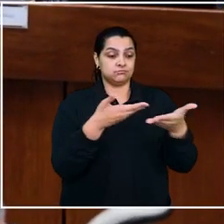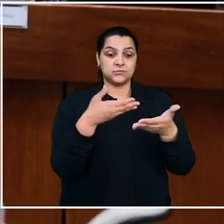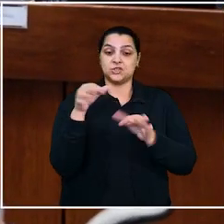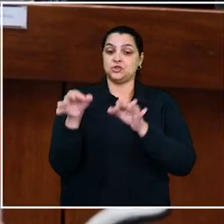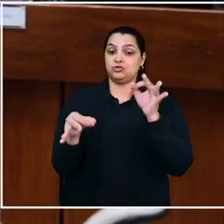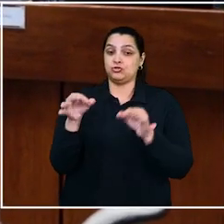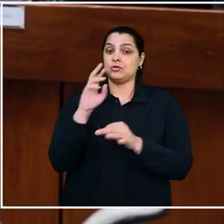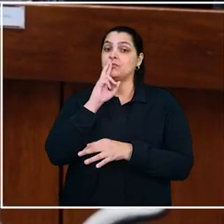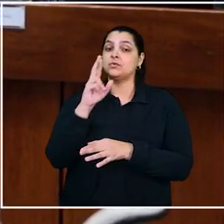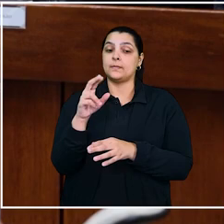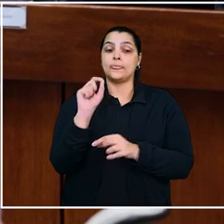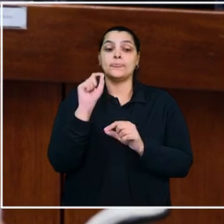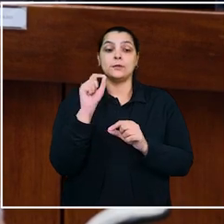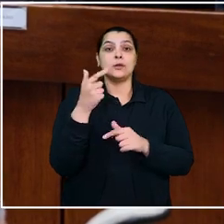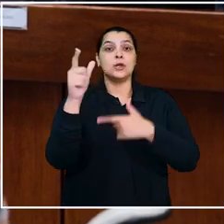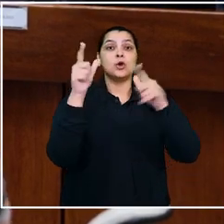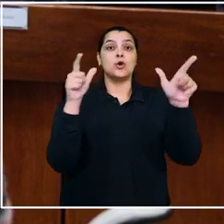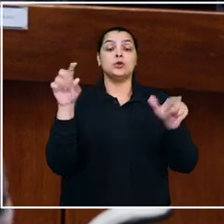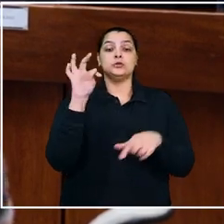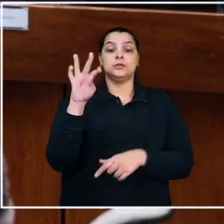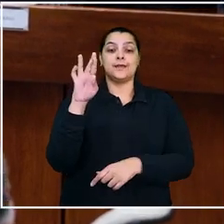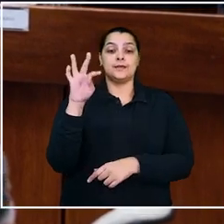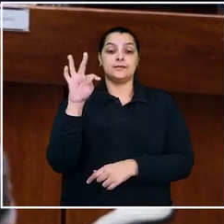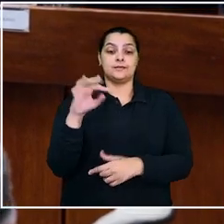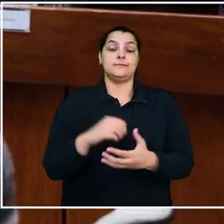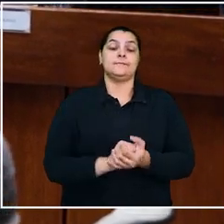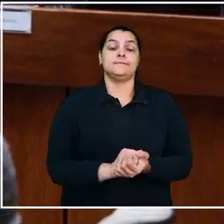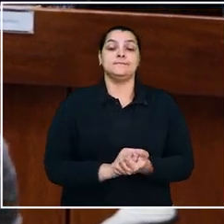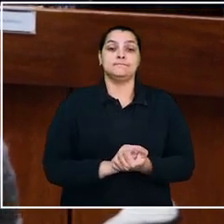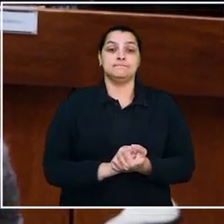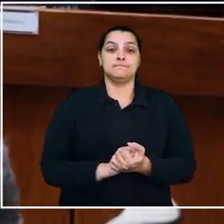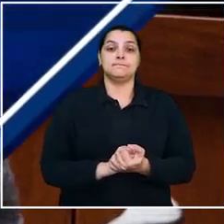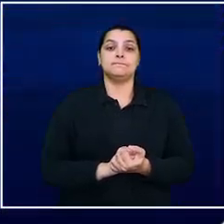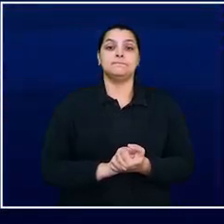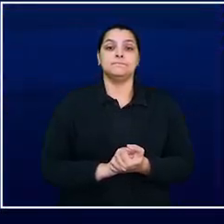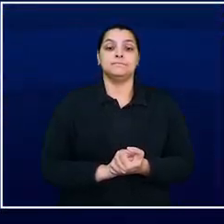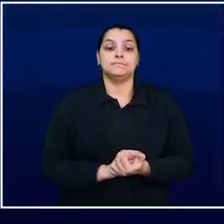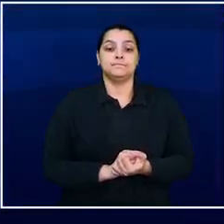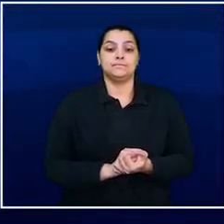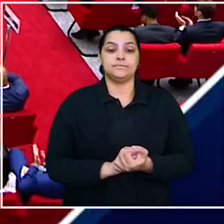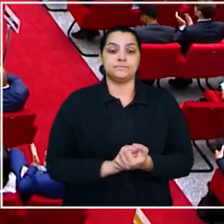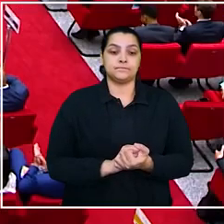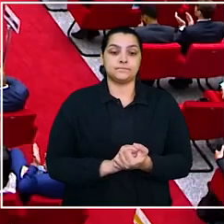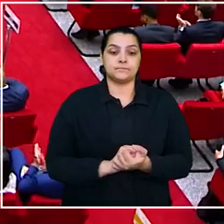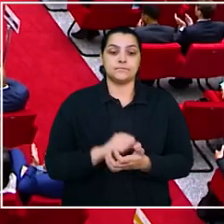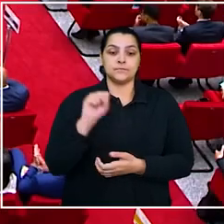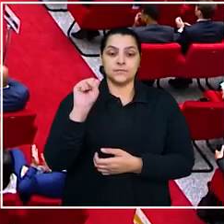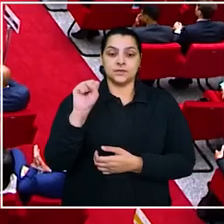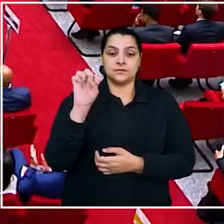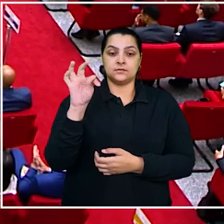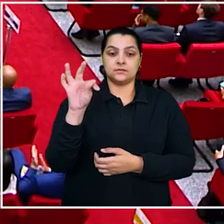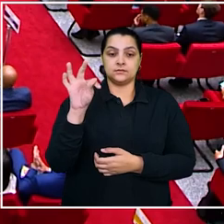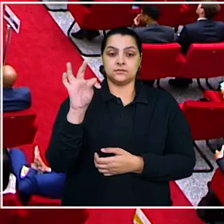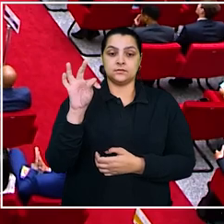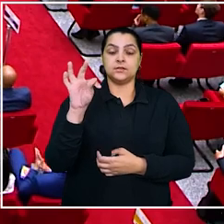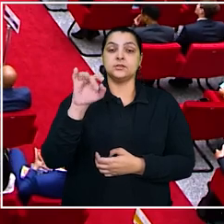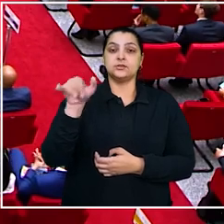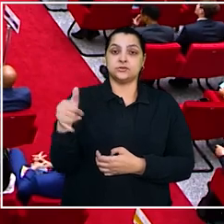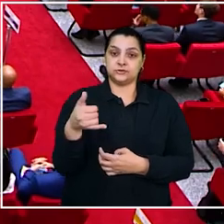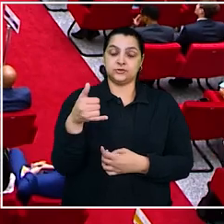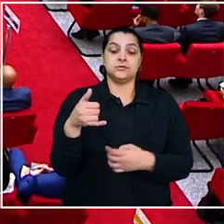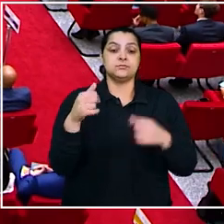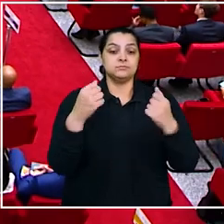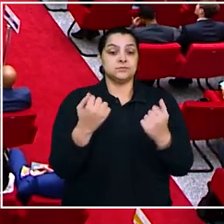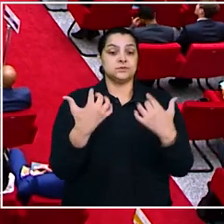recebidos e julgados do que outros tribunais de médio porte. O Superior Tribunal de Justiça foi